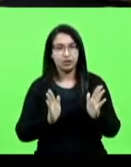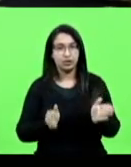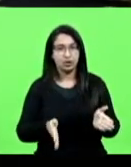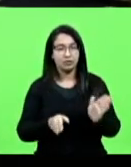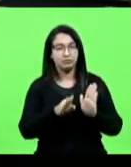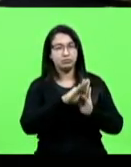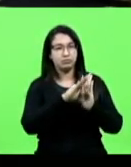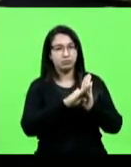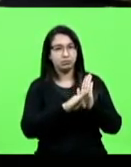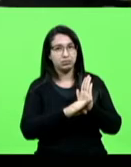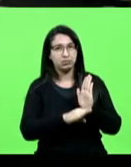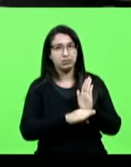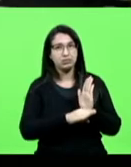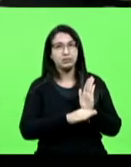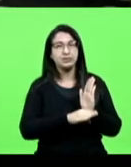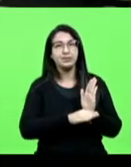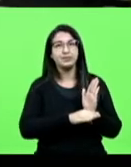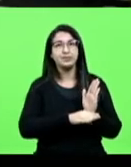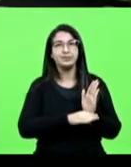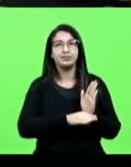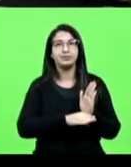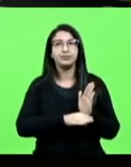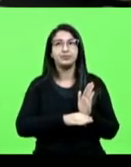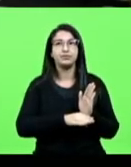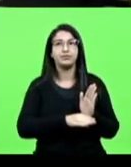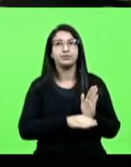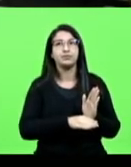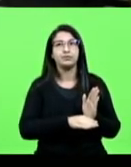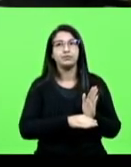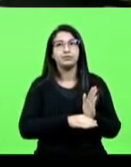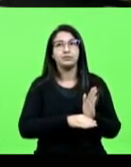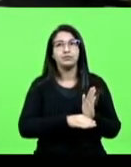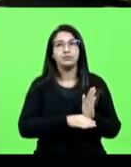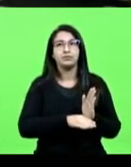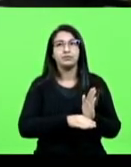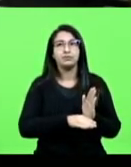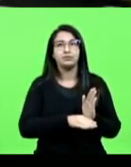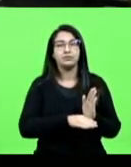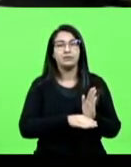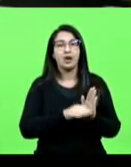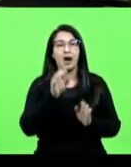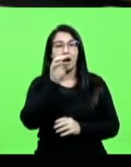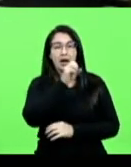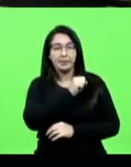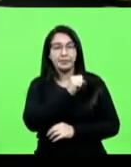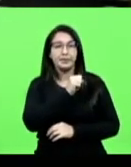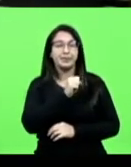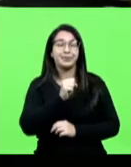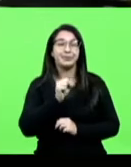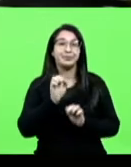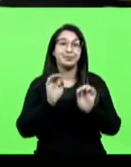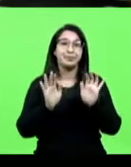de passagem, mas